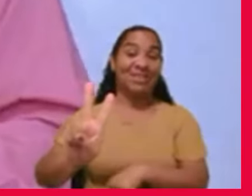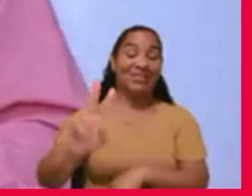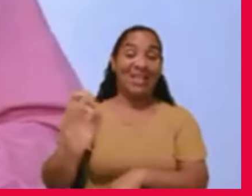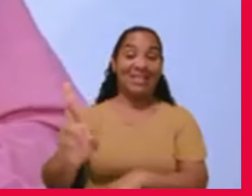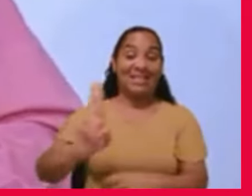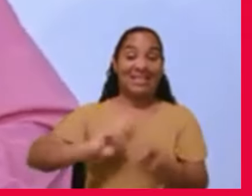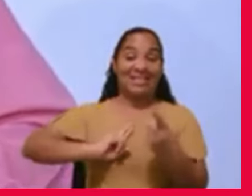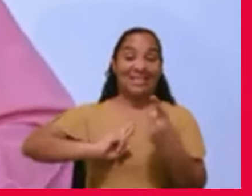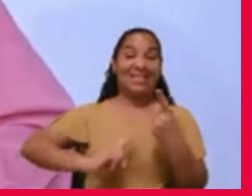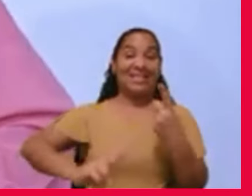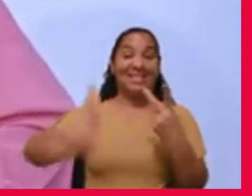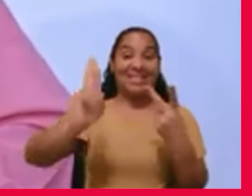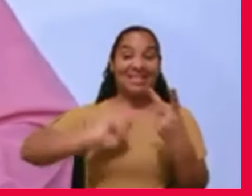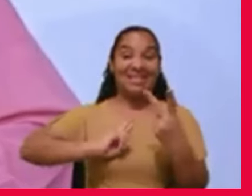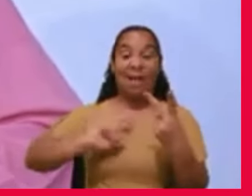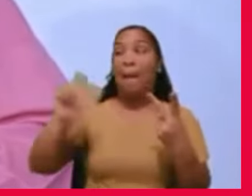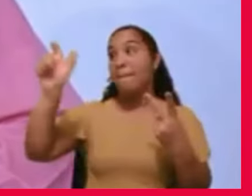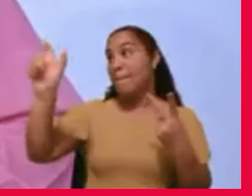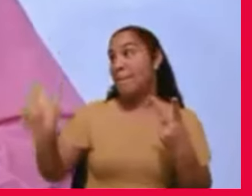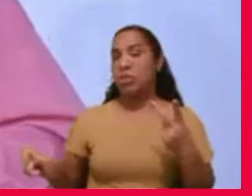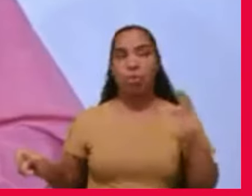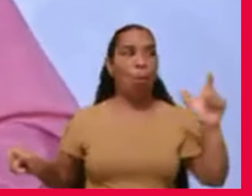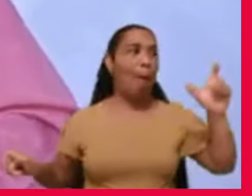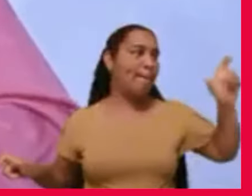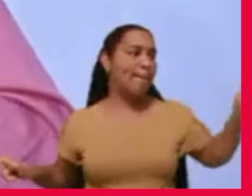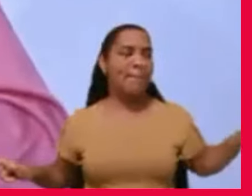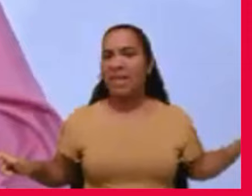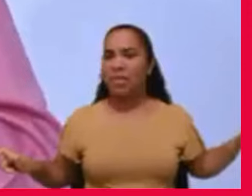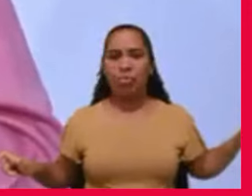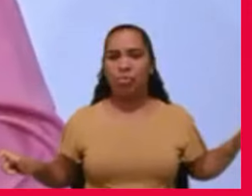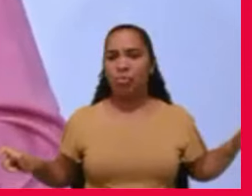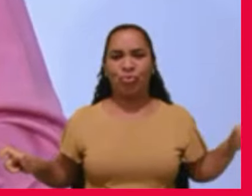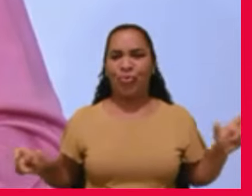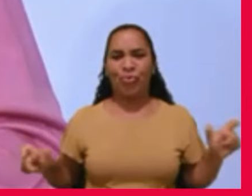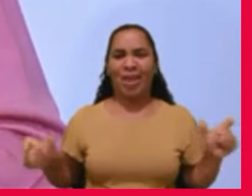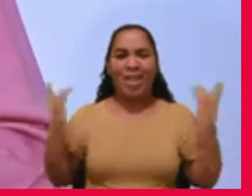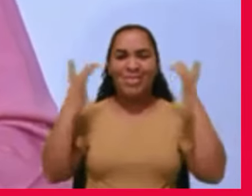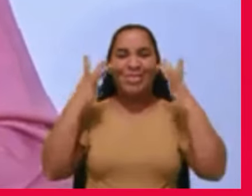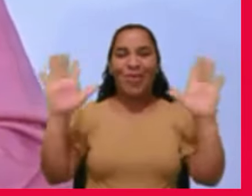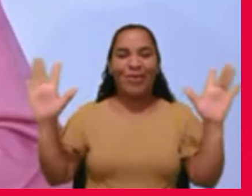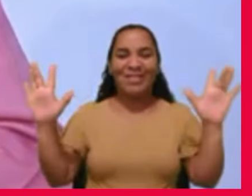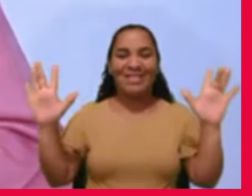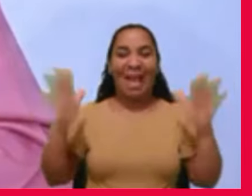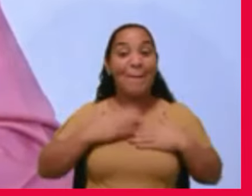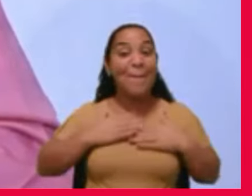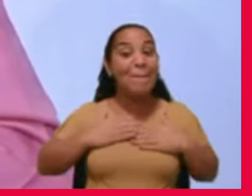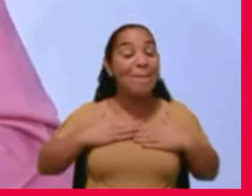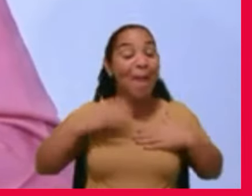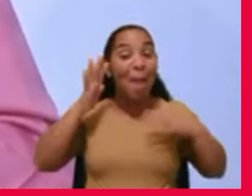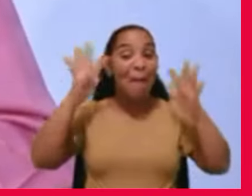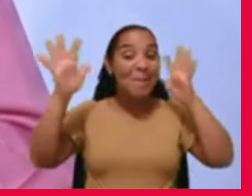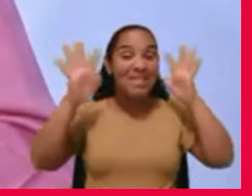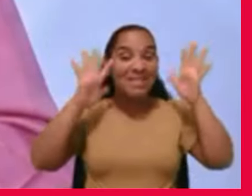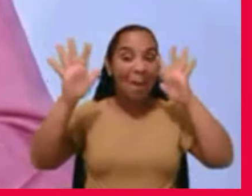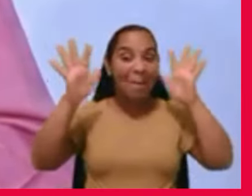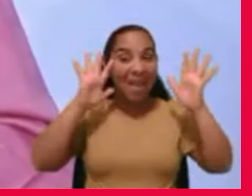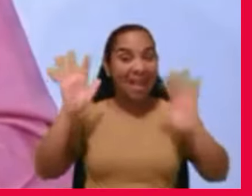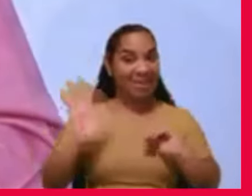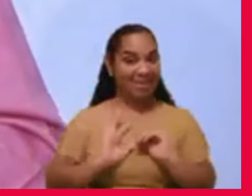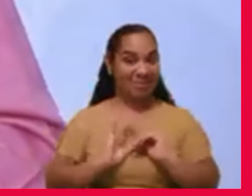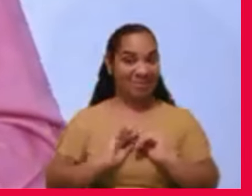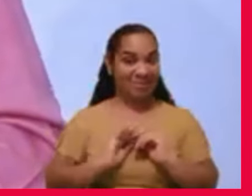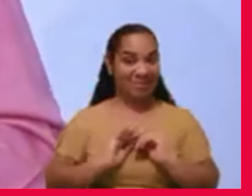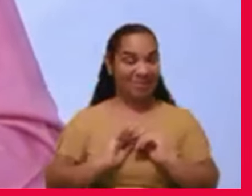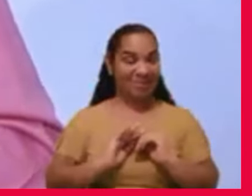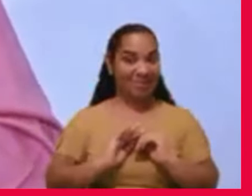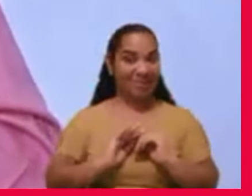através de pessoas que jamais pensaram que eu estava pensando do Chico. Eu deixo ele trabalhar, ele está numa